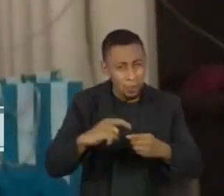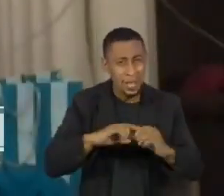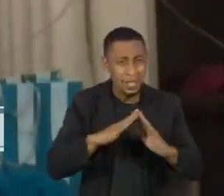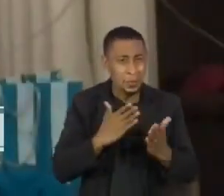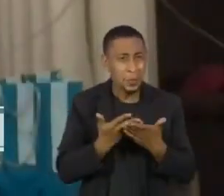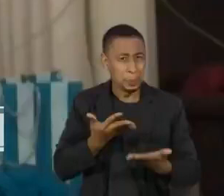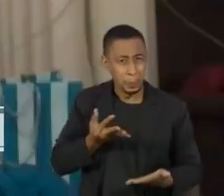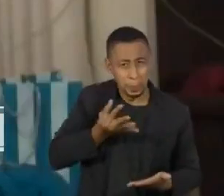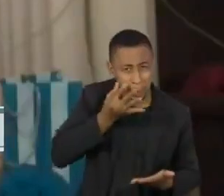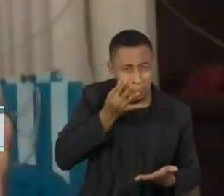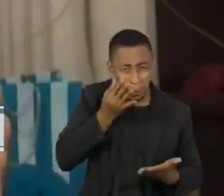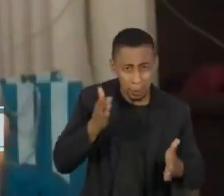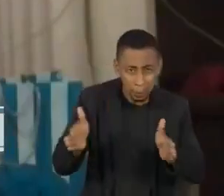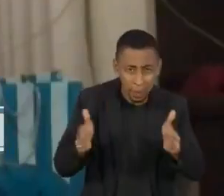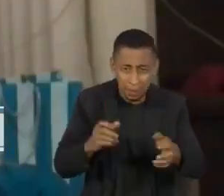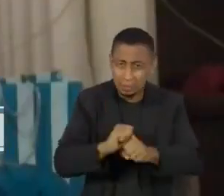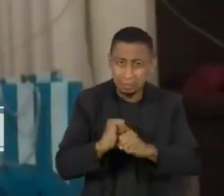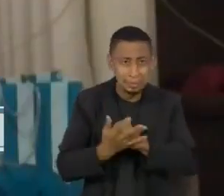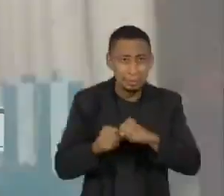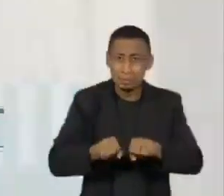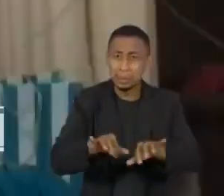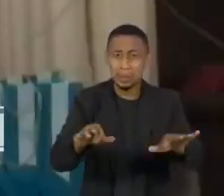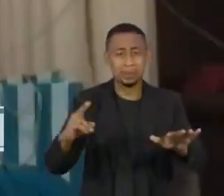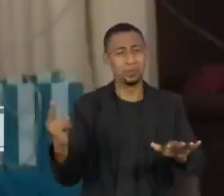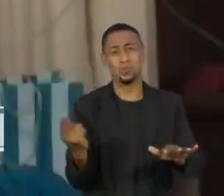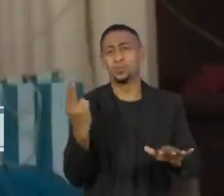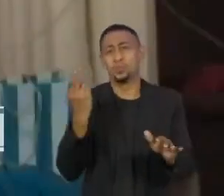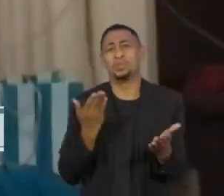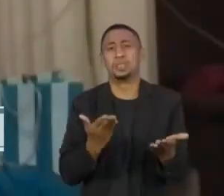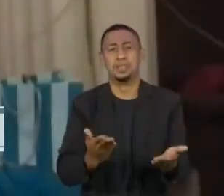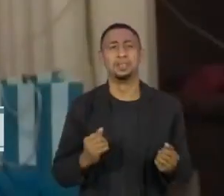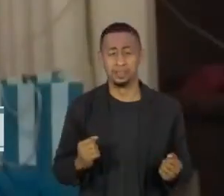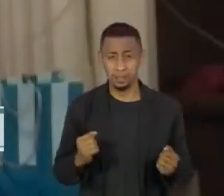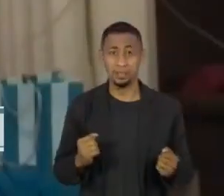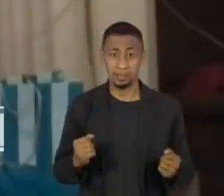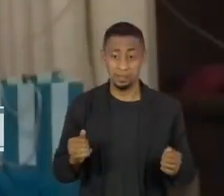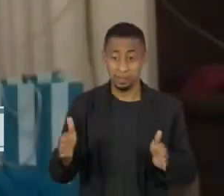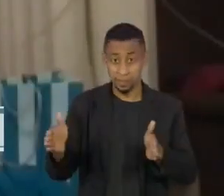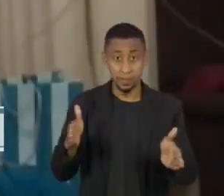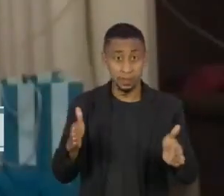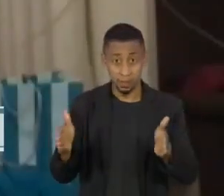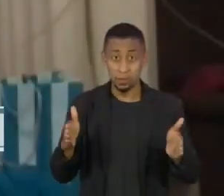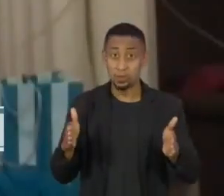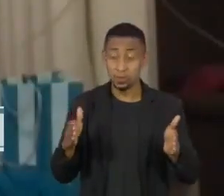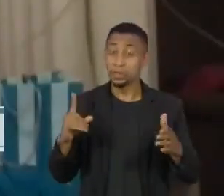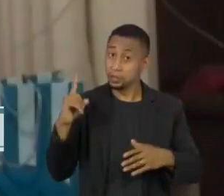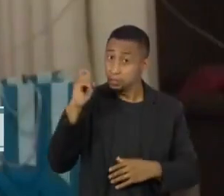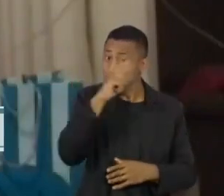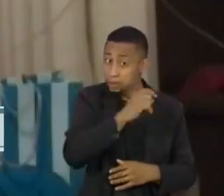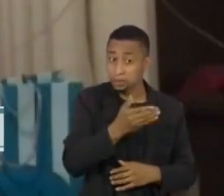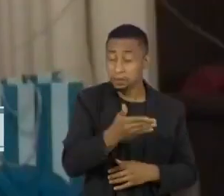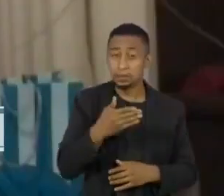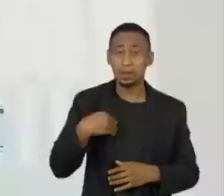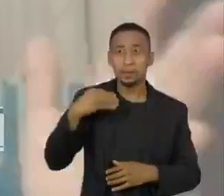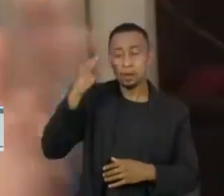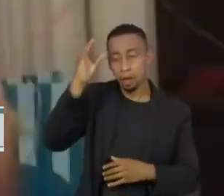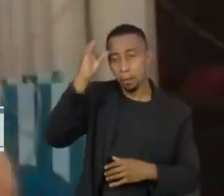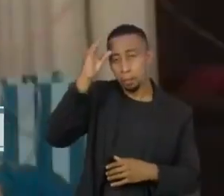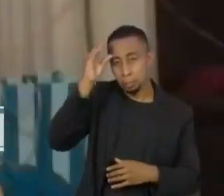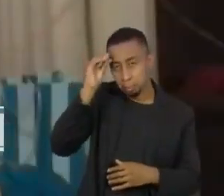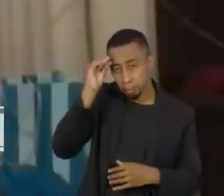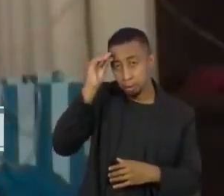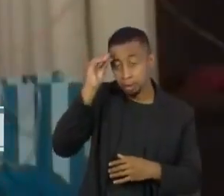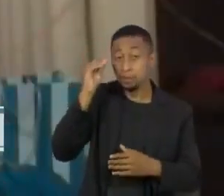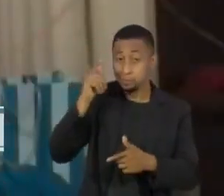nesse pico da pandemia. Esse problema de deficiência de aprendizagem não é de agora.